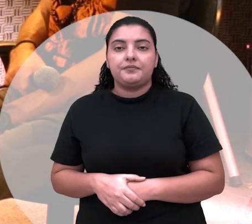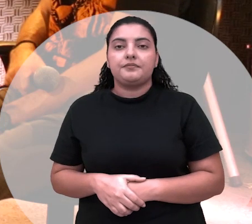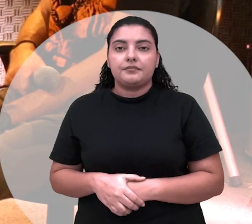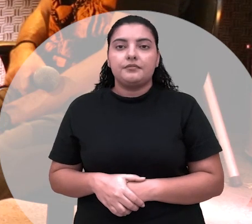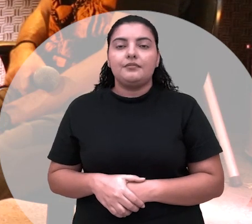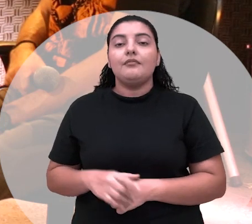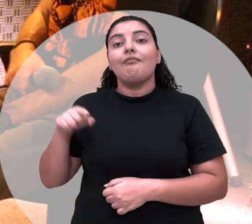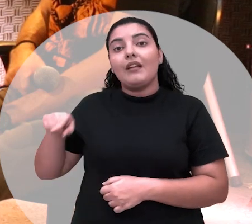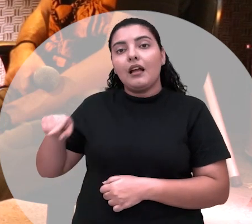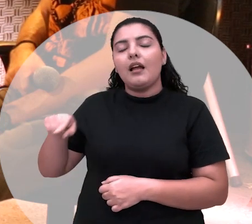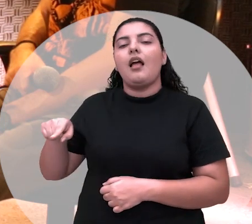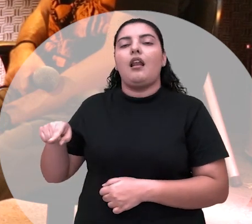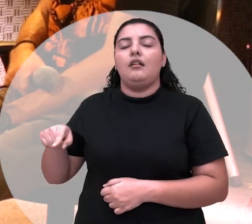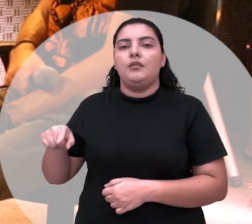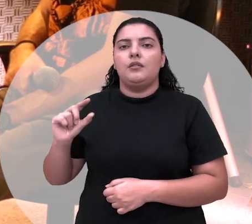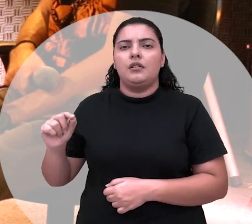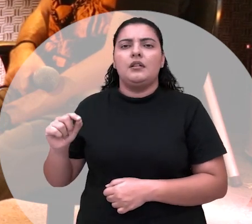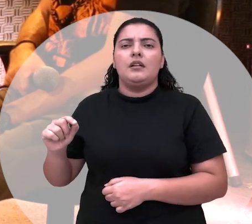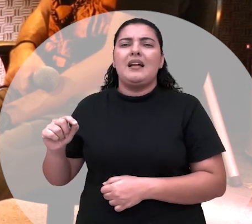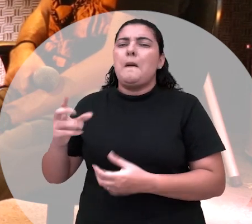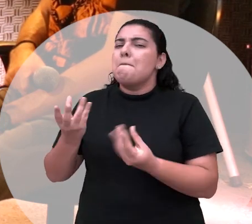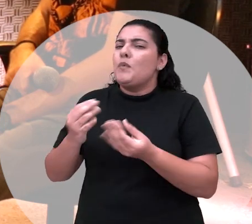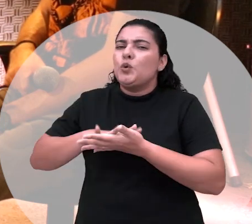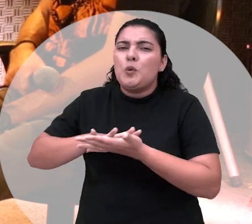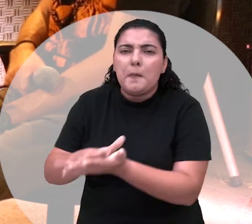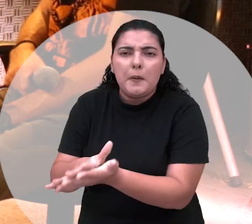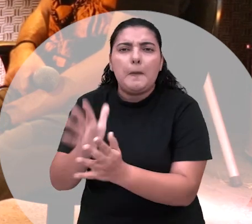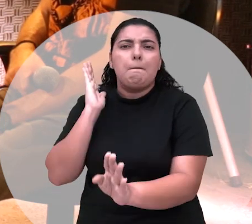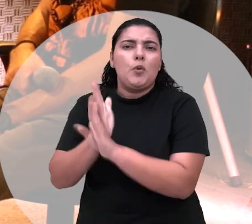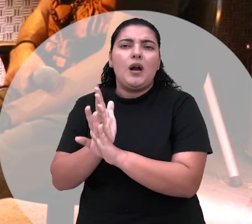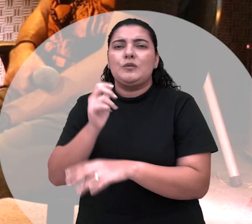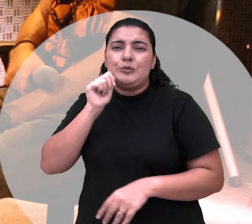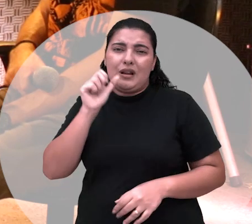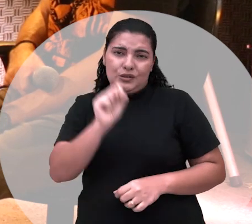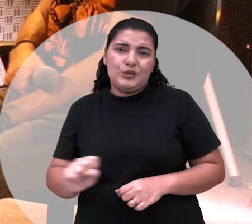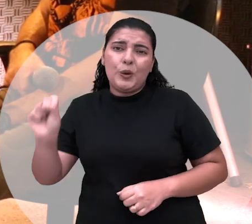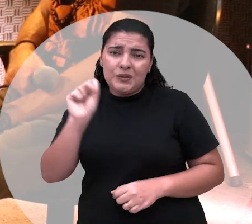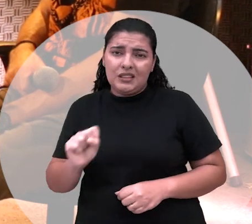então assim ela passou muito pelo preconceito por ser mulher solteira né